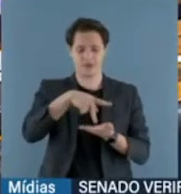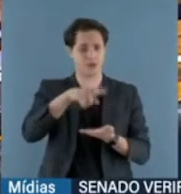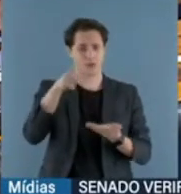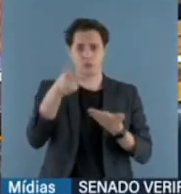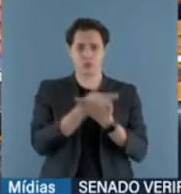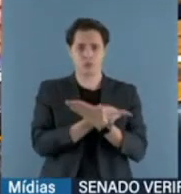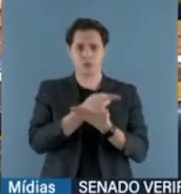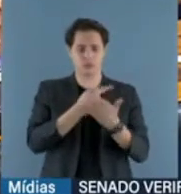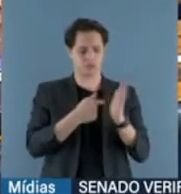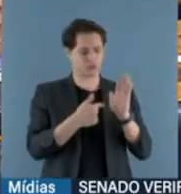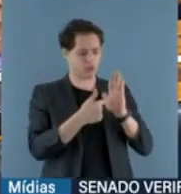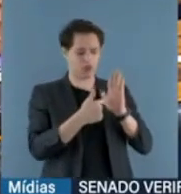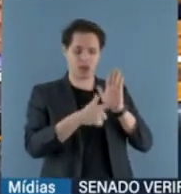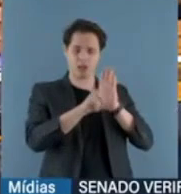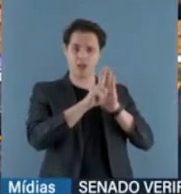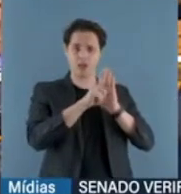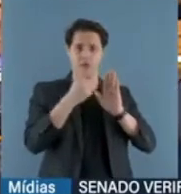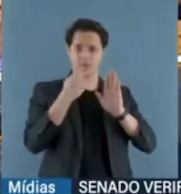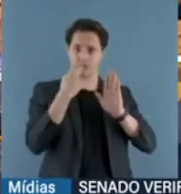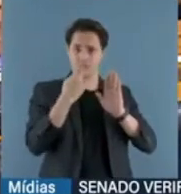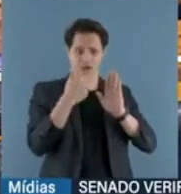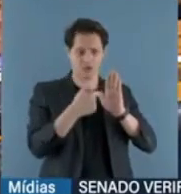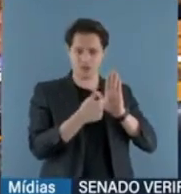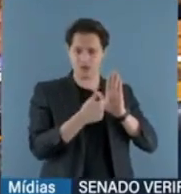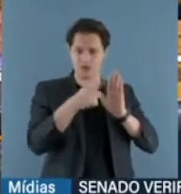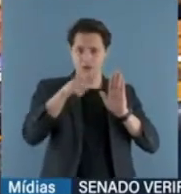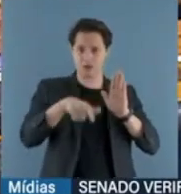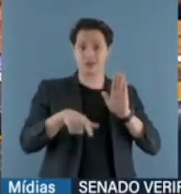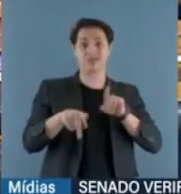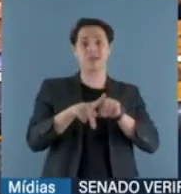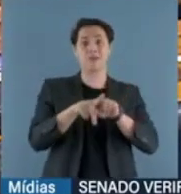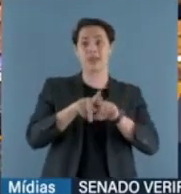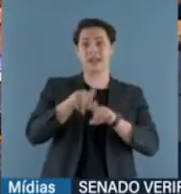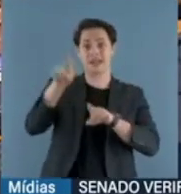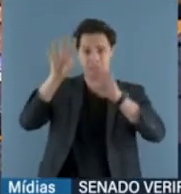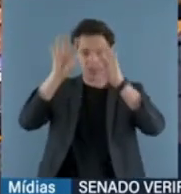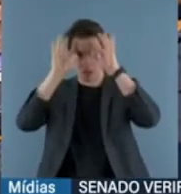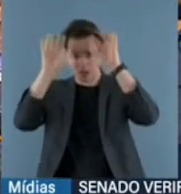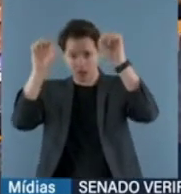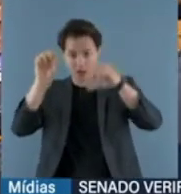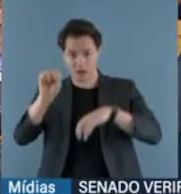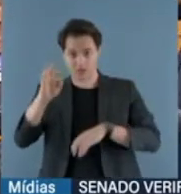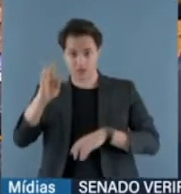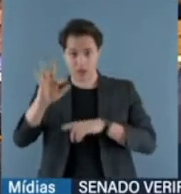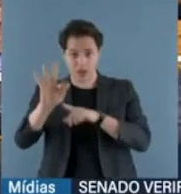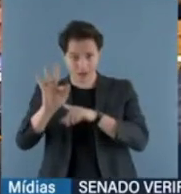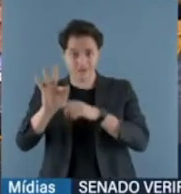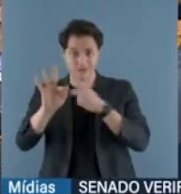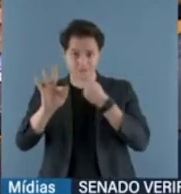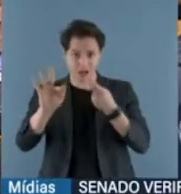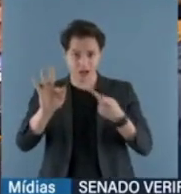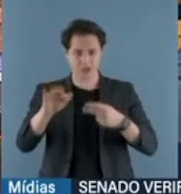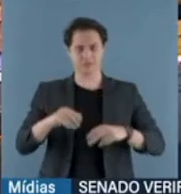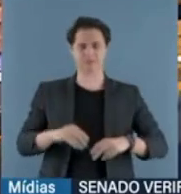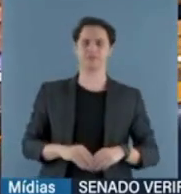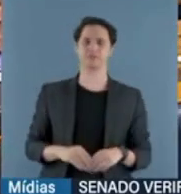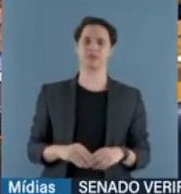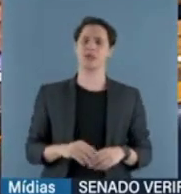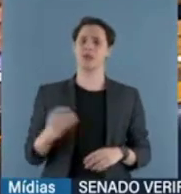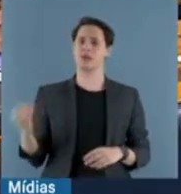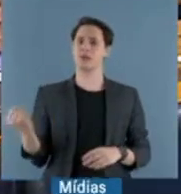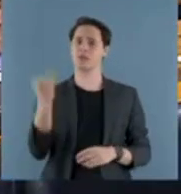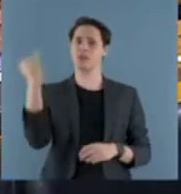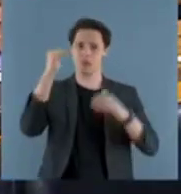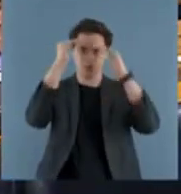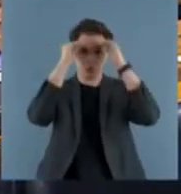é o que diz a lei e isso é o que diz a posição atualizada do Supremo Tribunal Federal em nosso país. É tão importante respeitar as decisões que eu